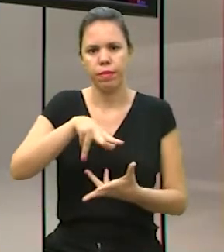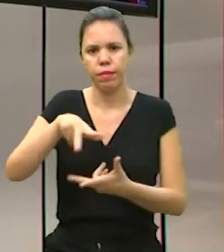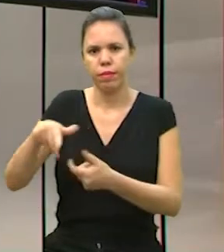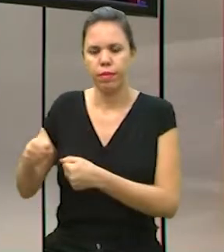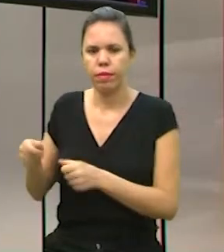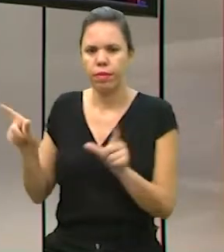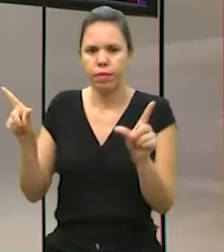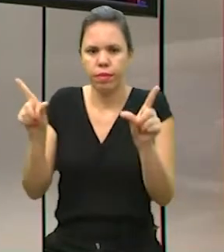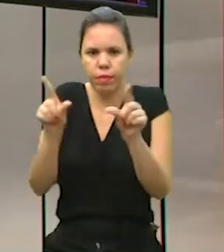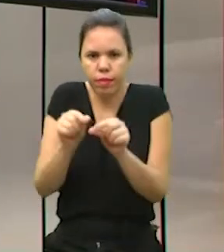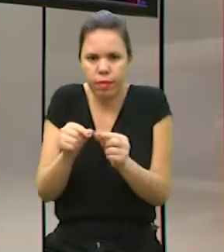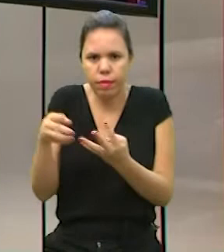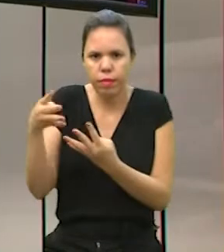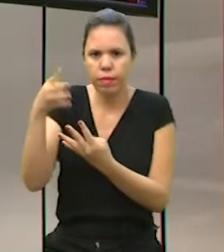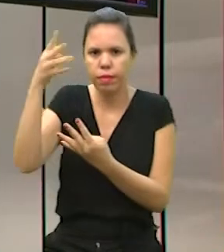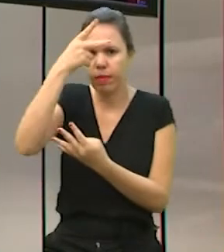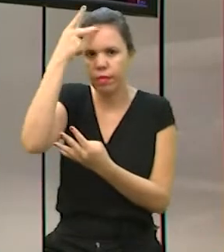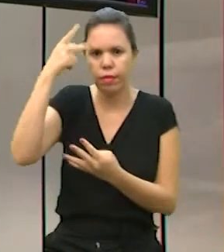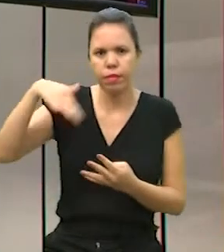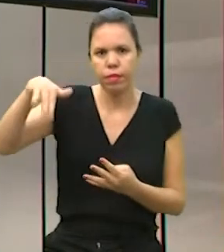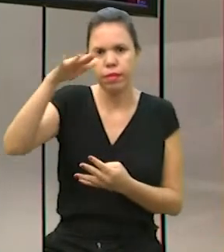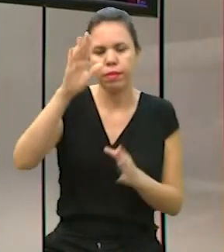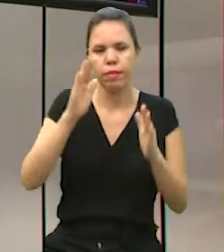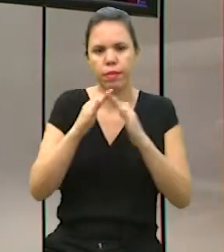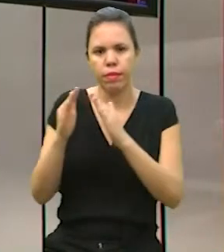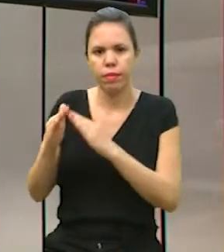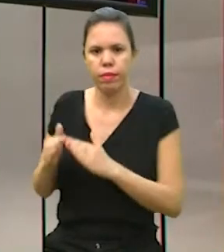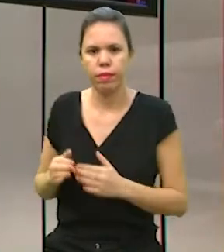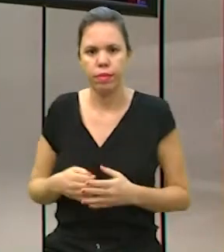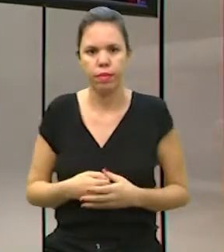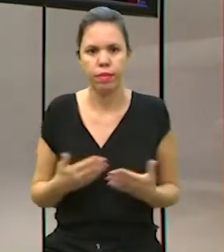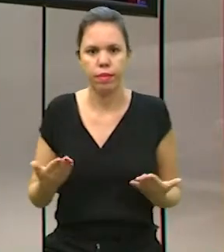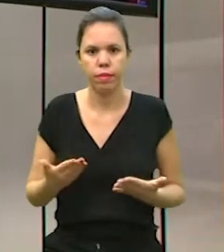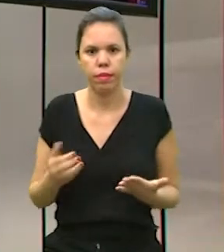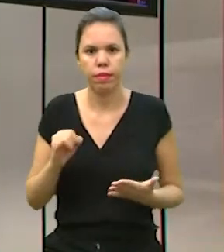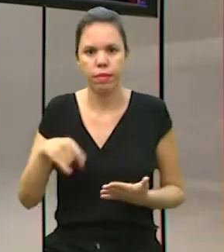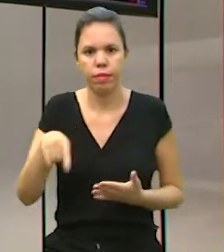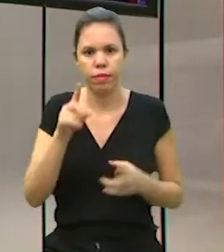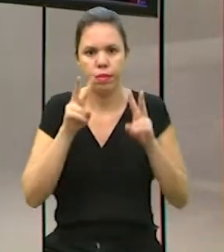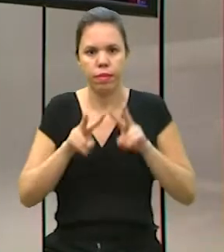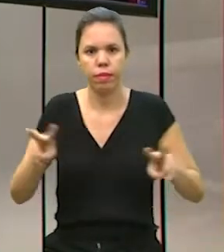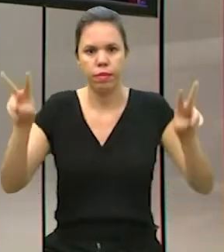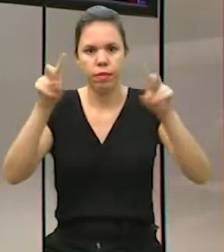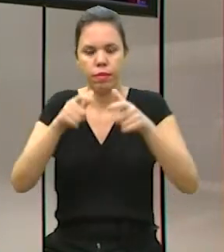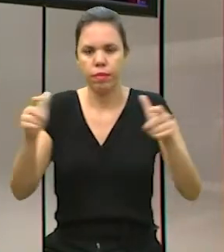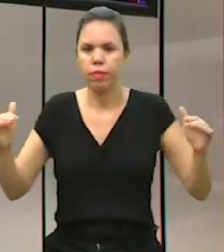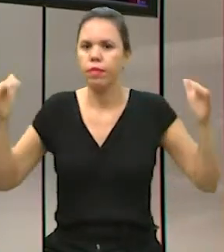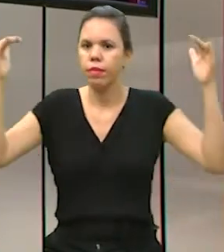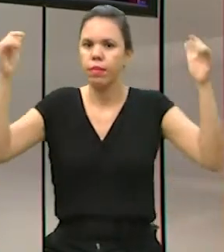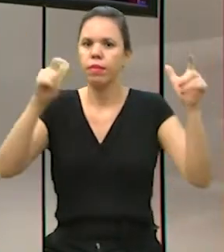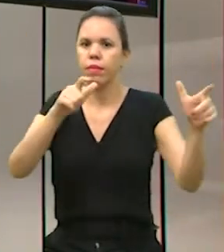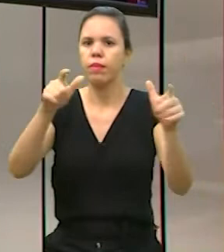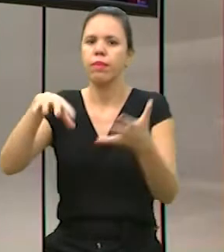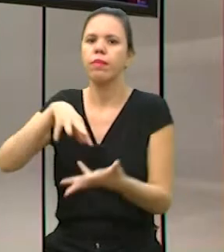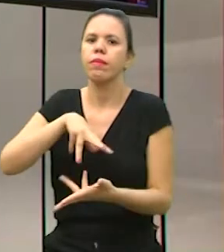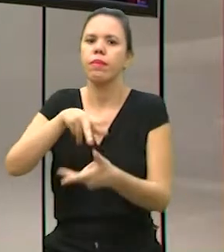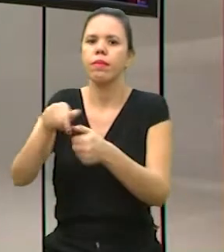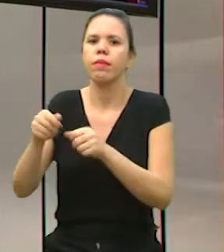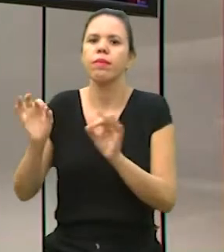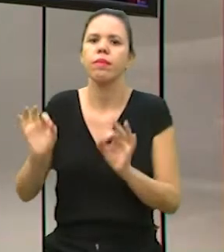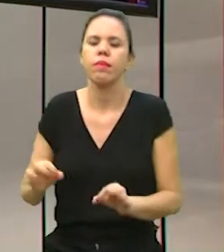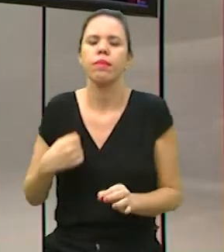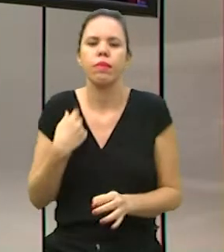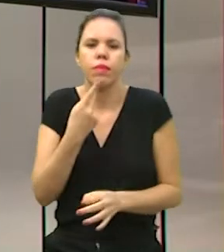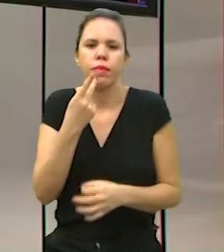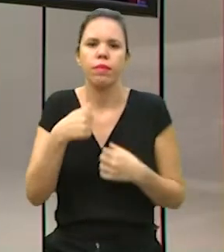planeta com menos poluição com as pessoas mais em casa. Agora, se a gente fosse ter uma visão macro, em quais locais do planeta